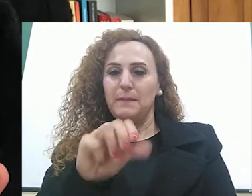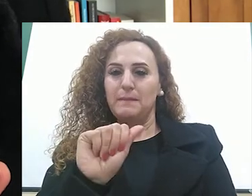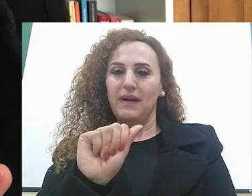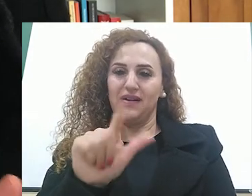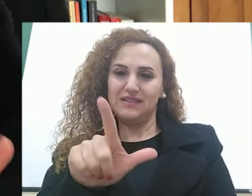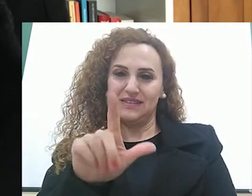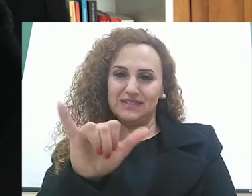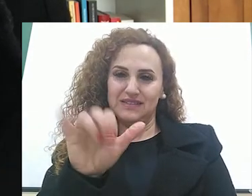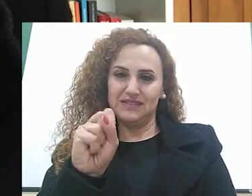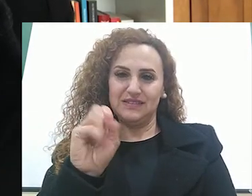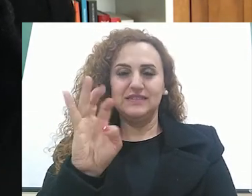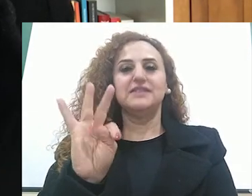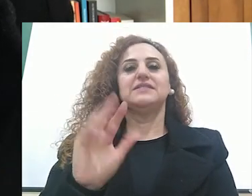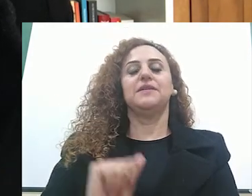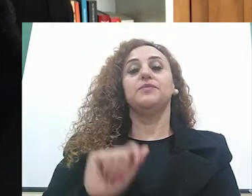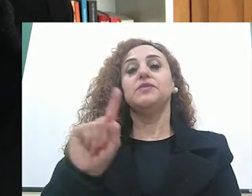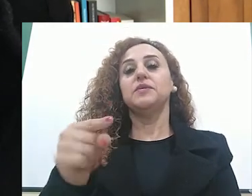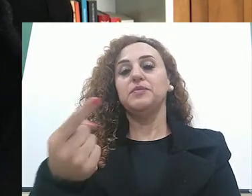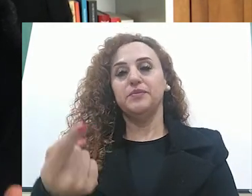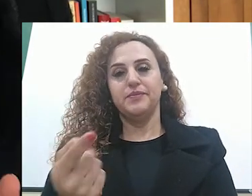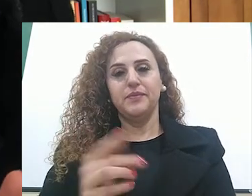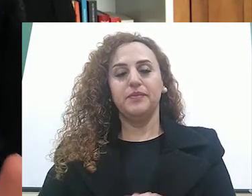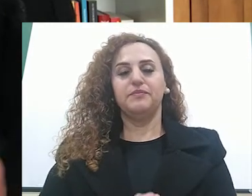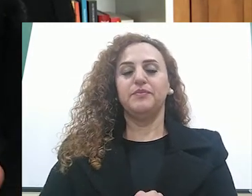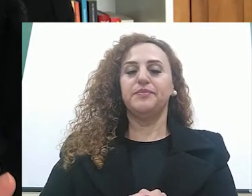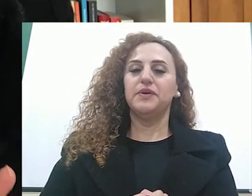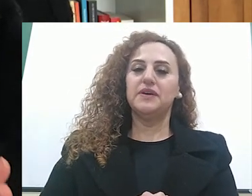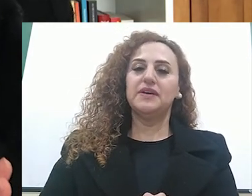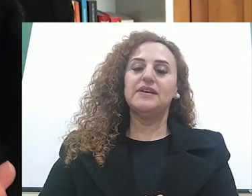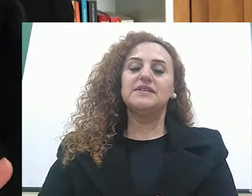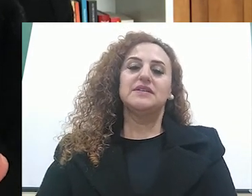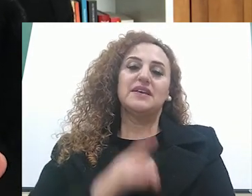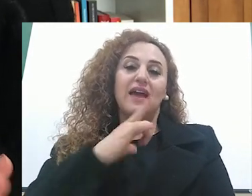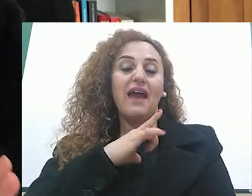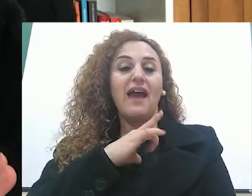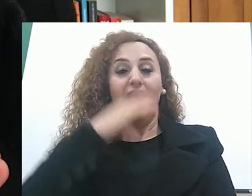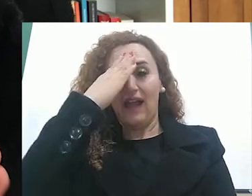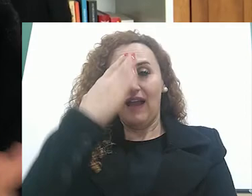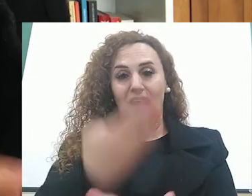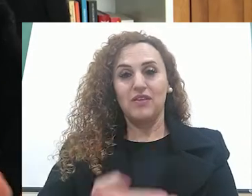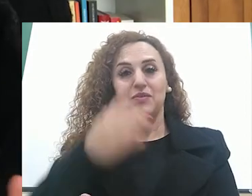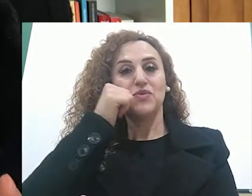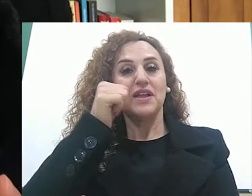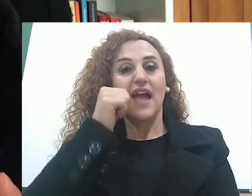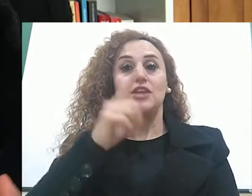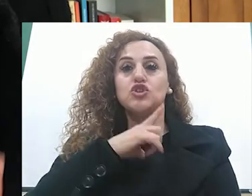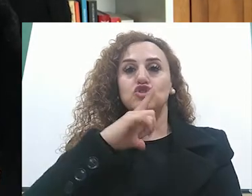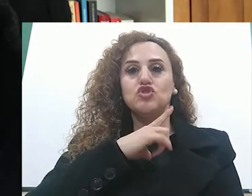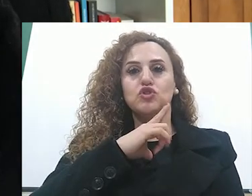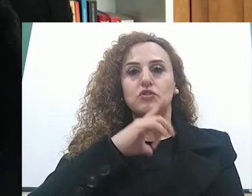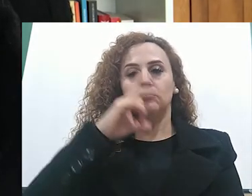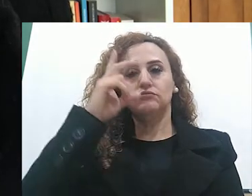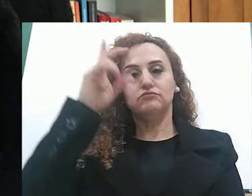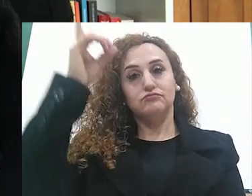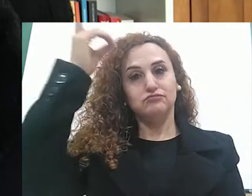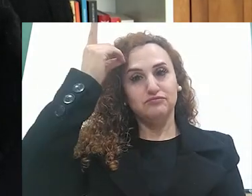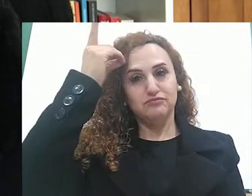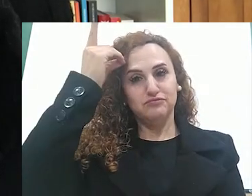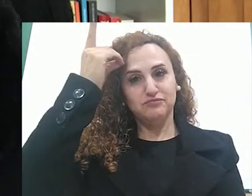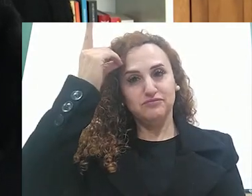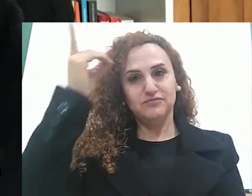respeito da professora. Então acreditava-se que as mulheres teriam uma vocação para